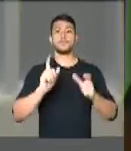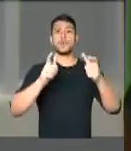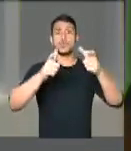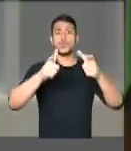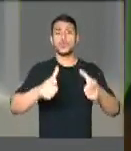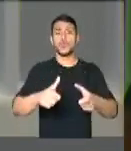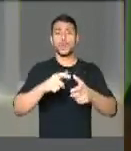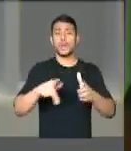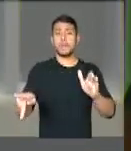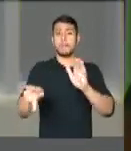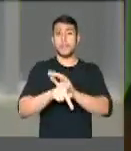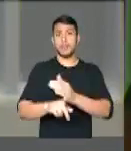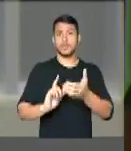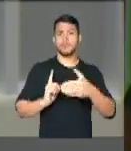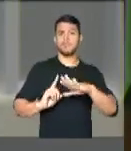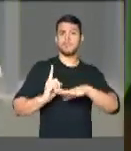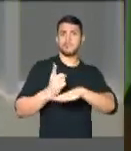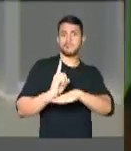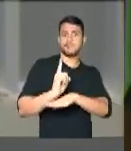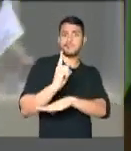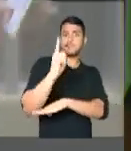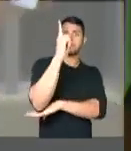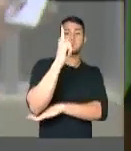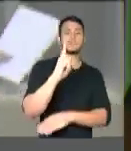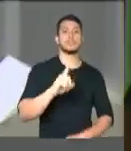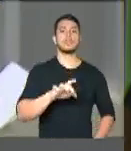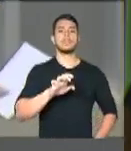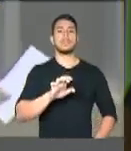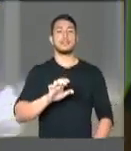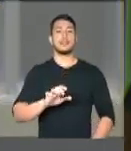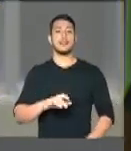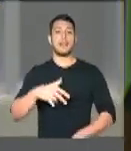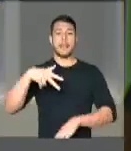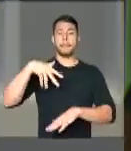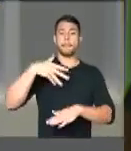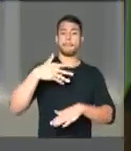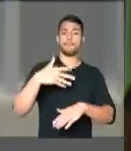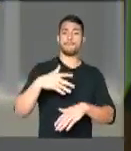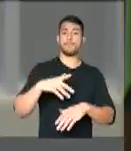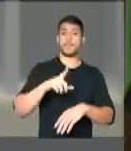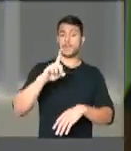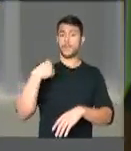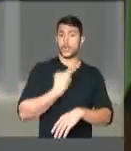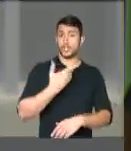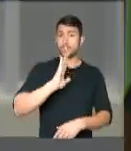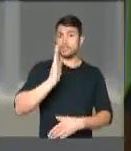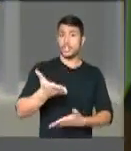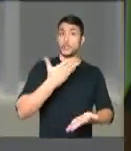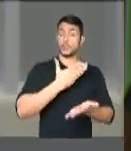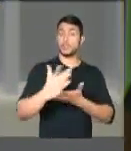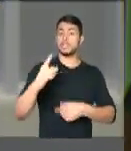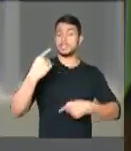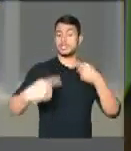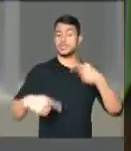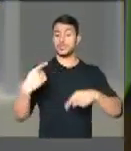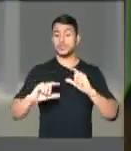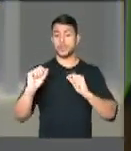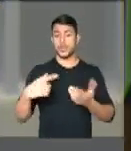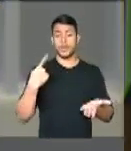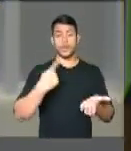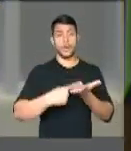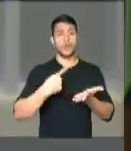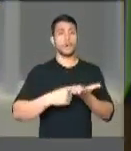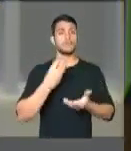espacial brasileira, que agora está sendo discutido aqui nessa Câmara Federal um acordo para